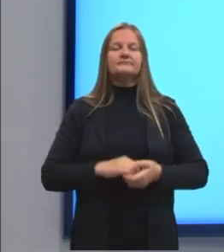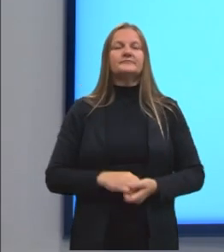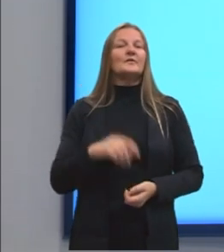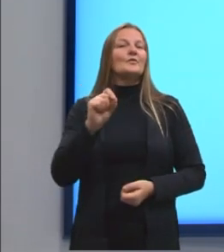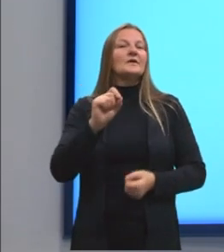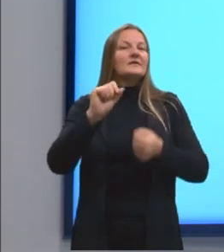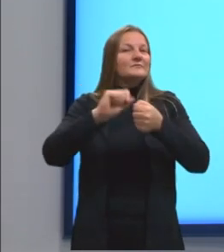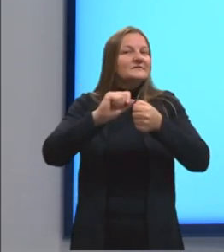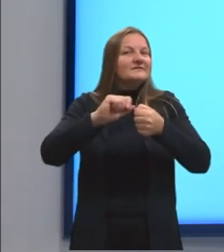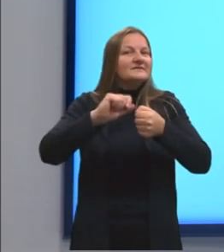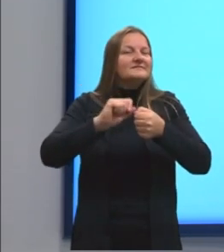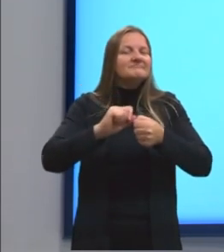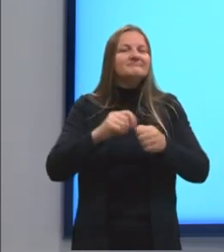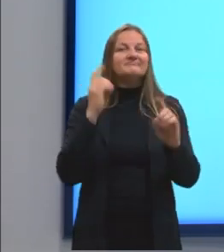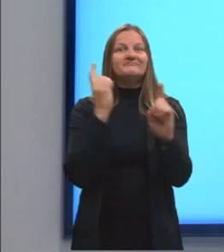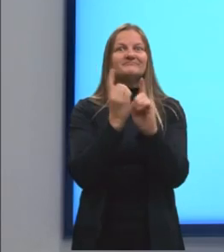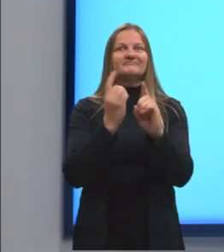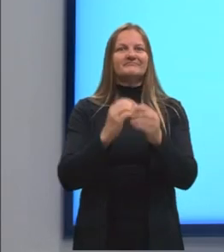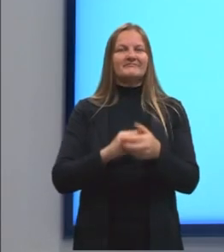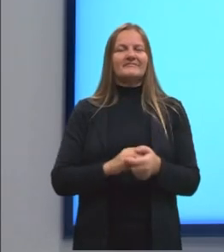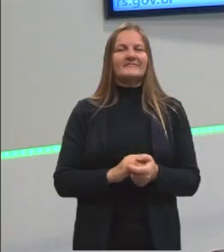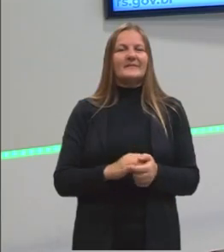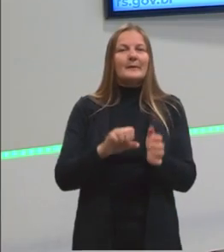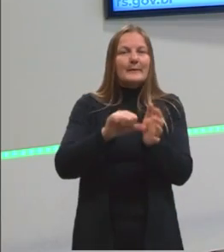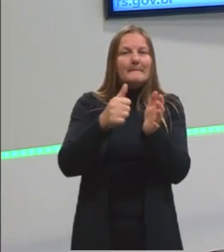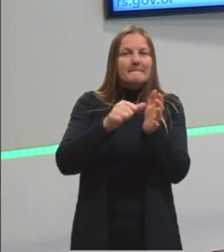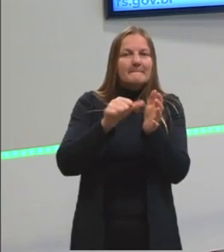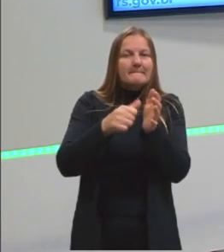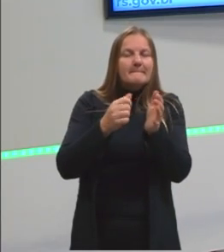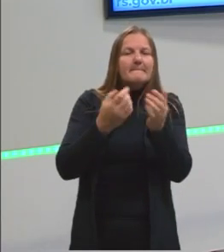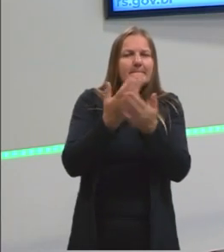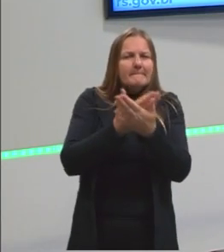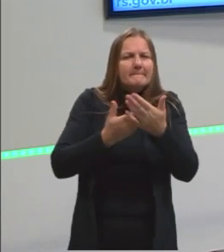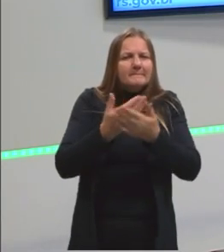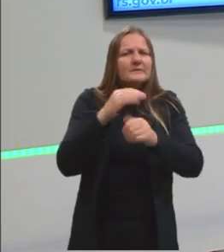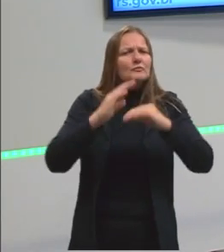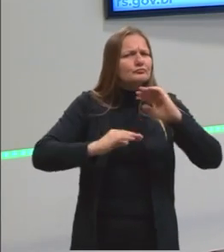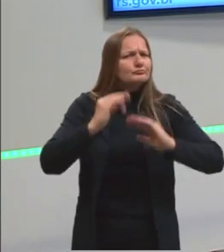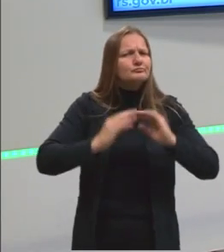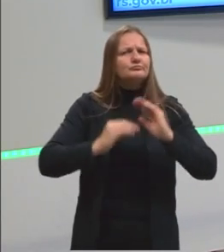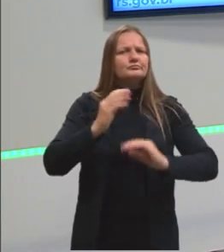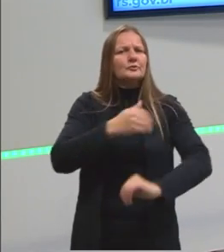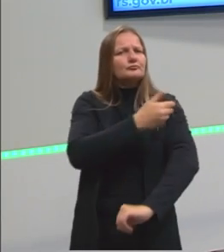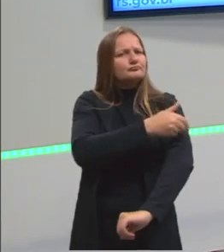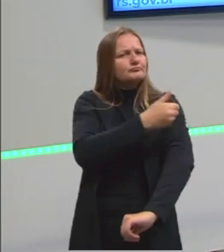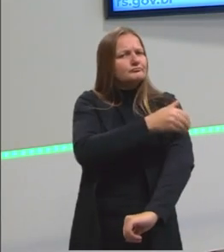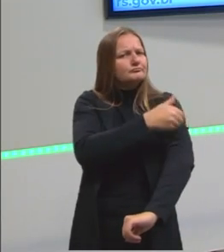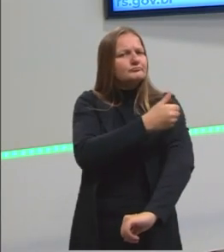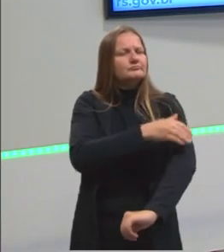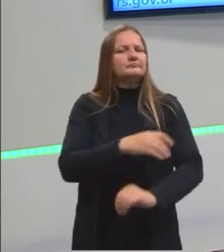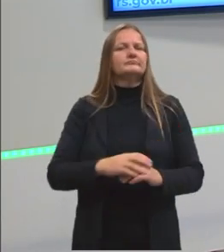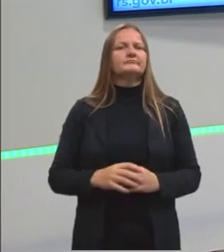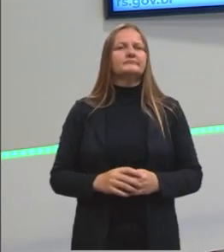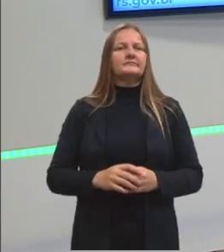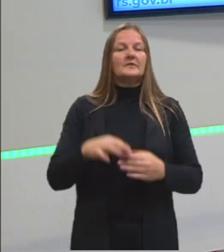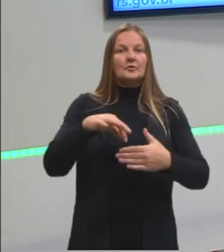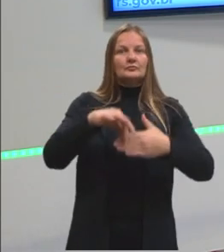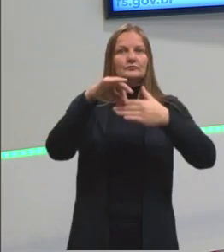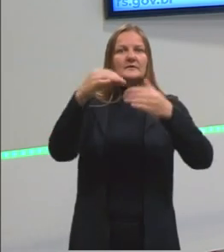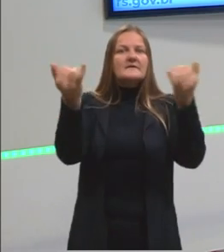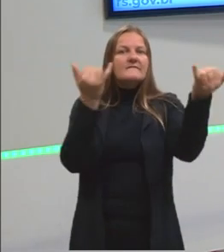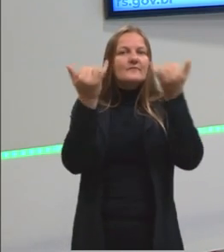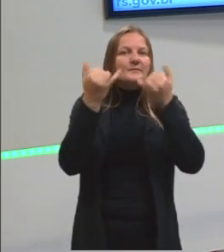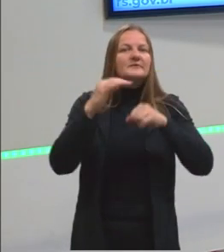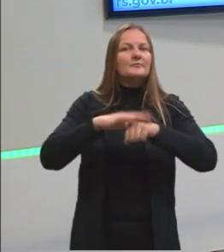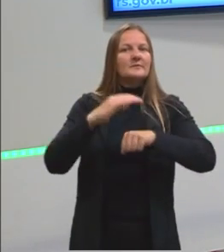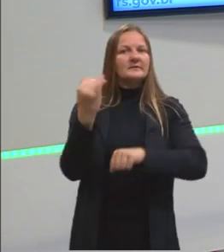que nós vamos fazer? Primeiro, assim como nós já estamos praticando nas últimas aulas, destaquem as informações